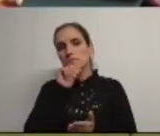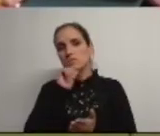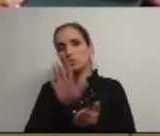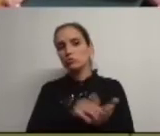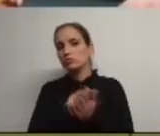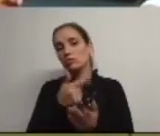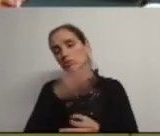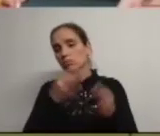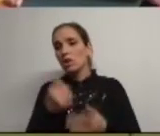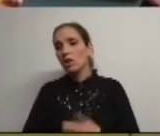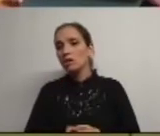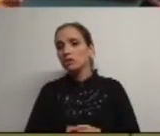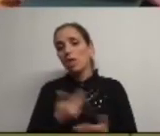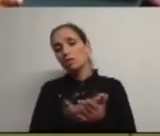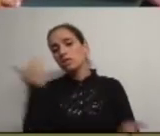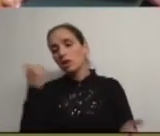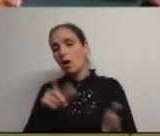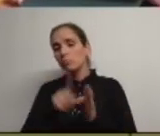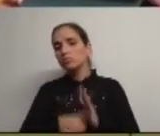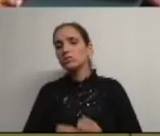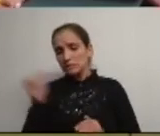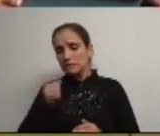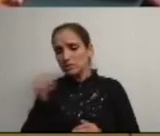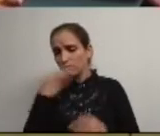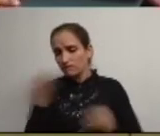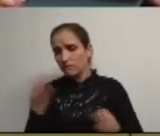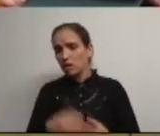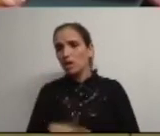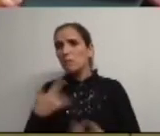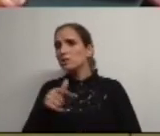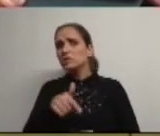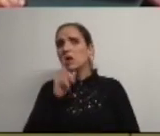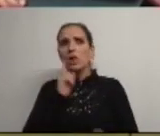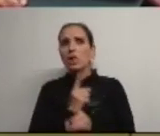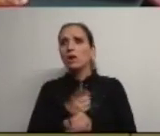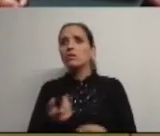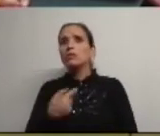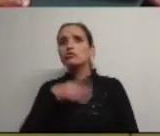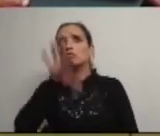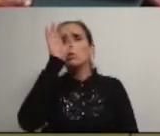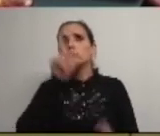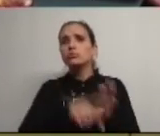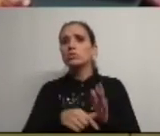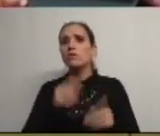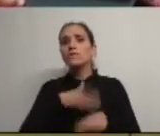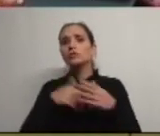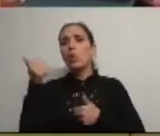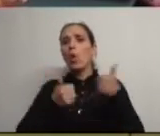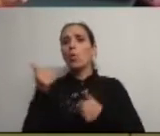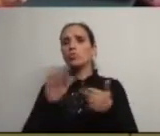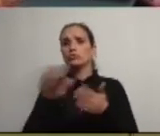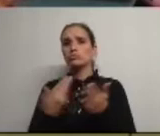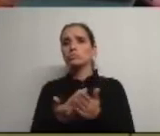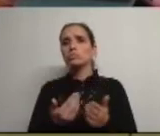tribunal e que tivemos de o tirar do projeto tivemos sim senhora mas mas senhores isto também nós não escolhemos o projeto e isto fizemos um concurso público